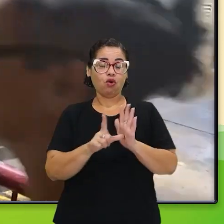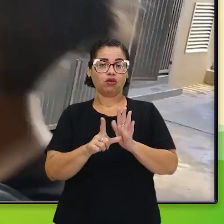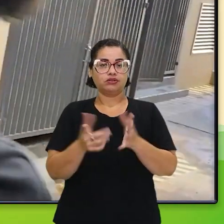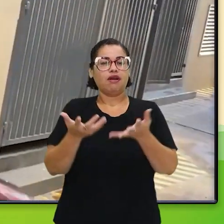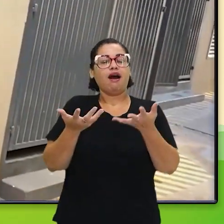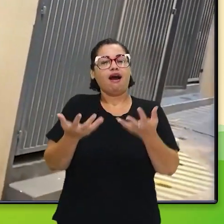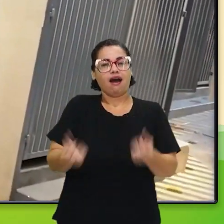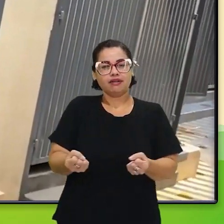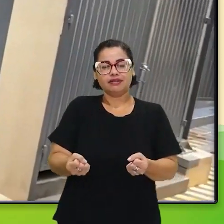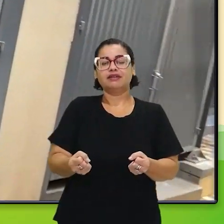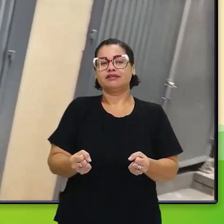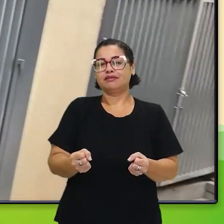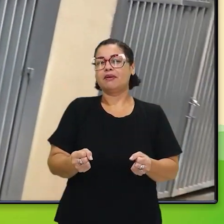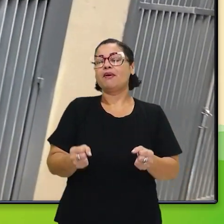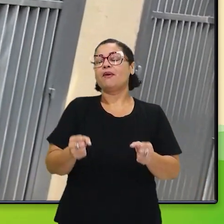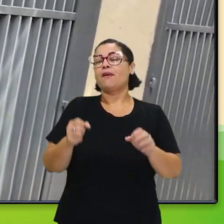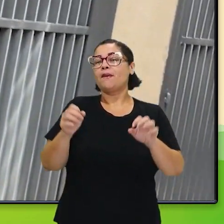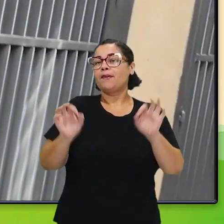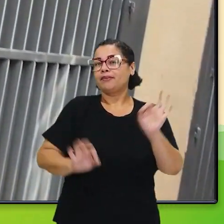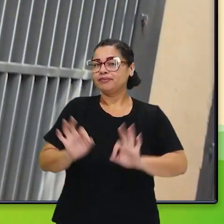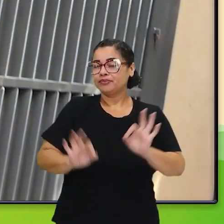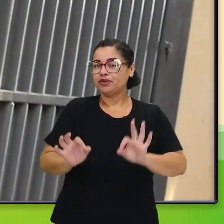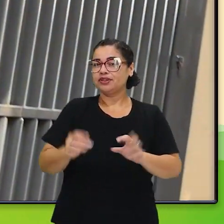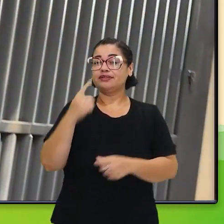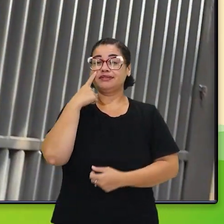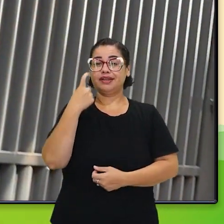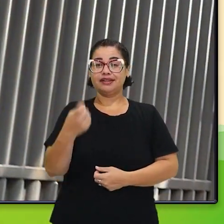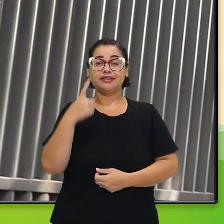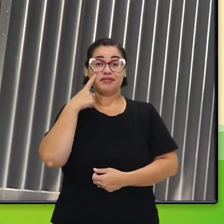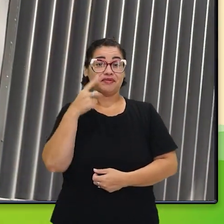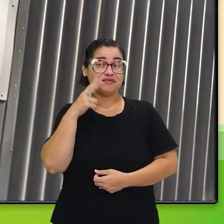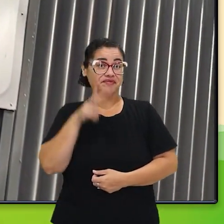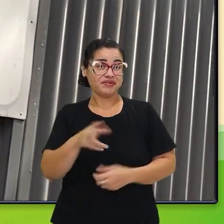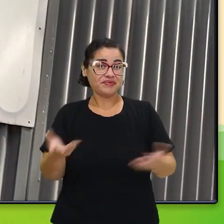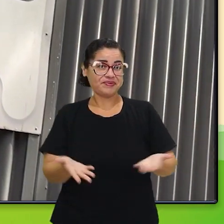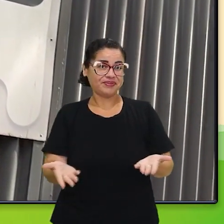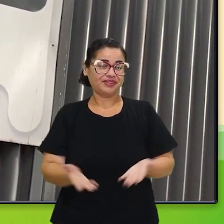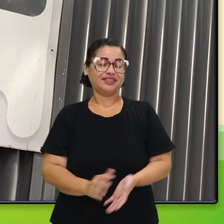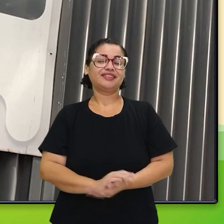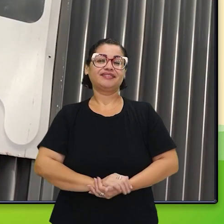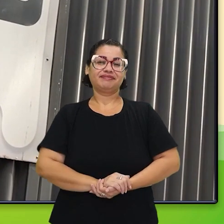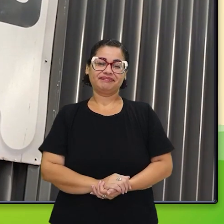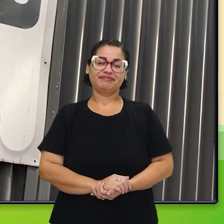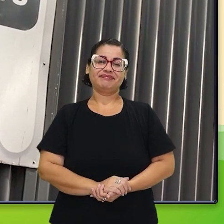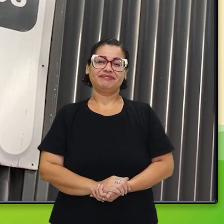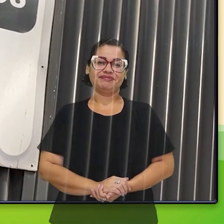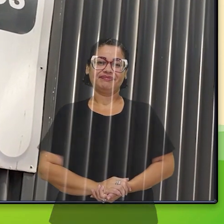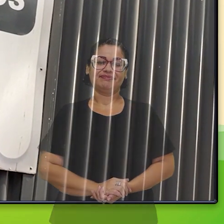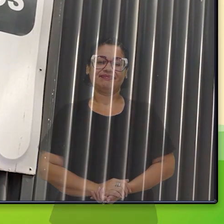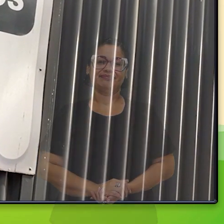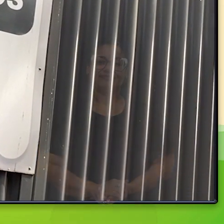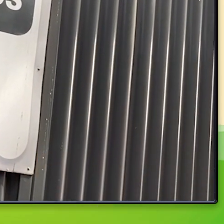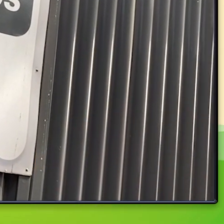que alguns lojistas aderiram a um projeto bem interessante, que vocês vão ver hoje.